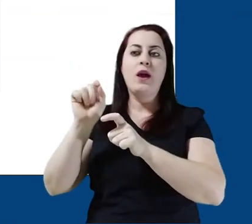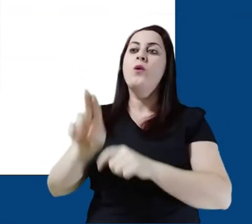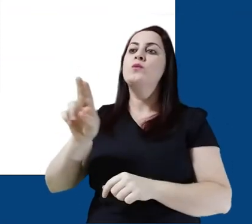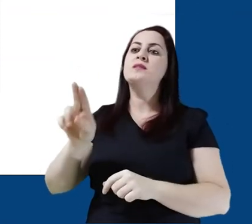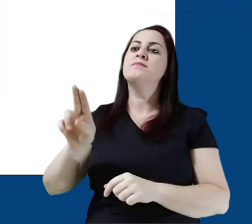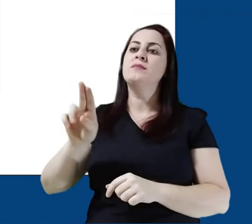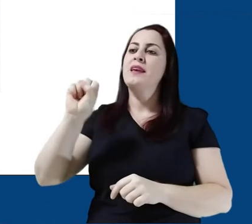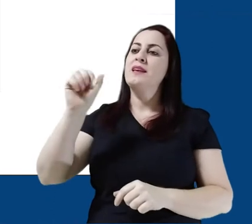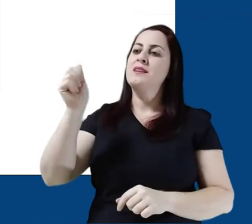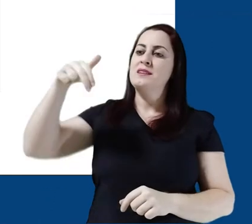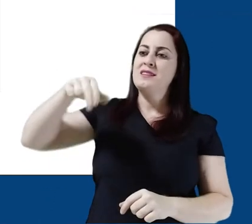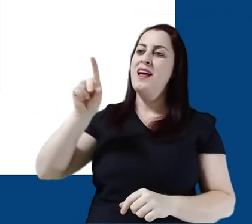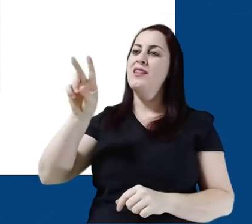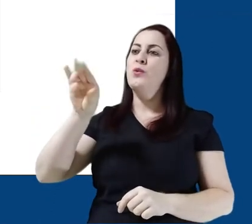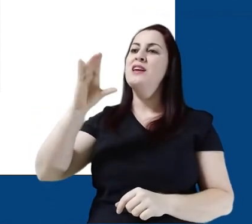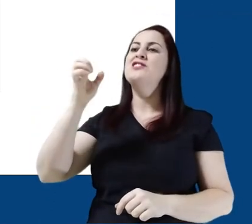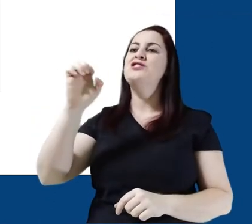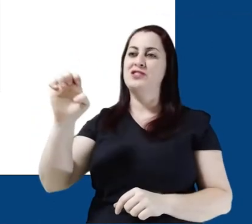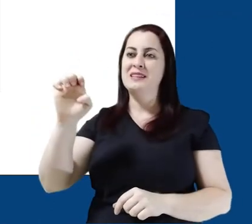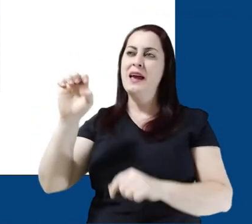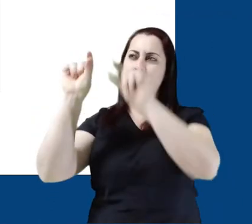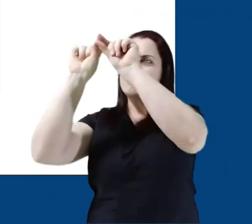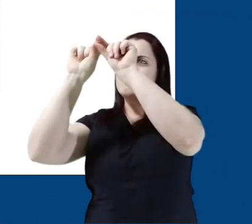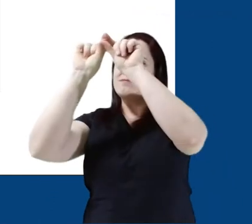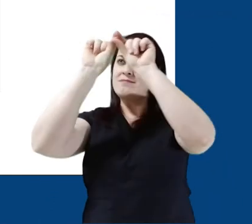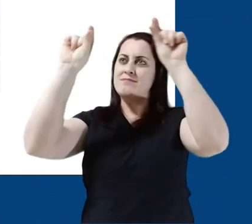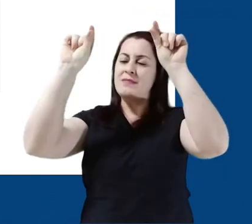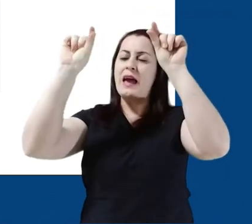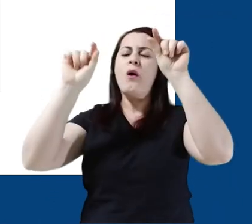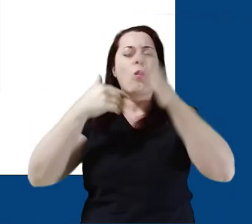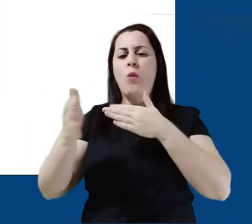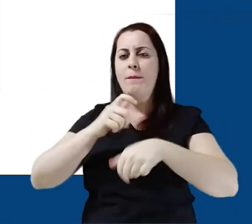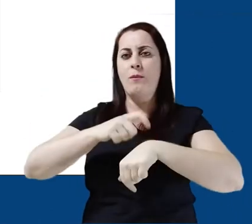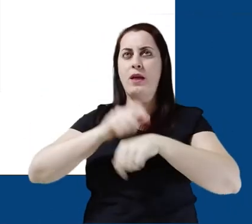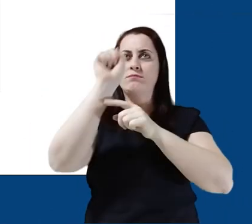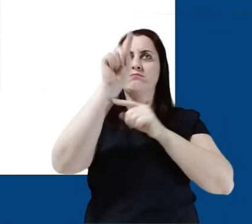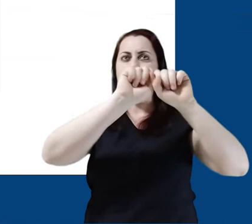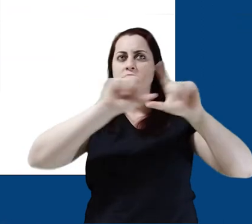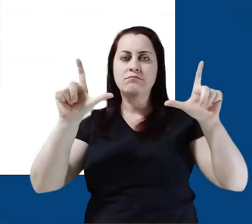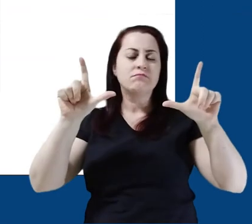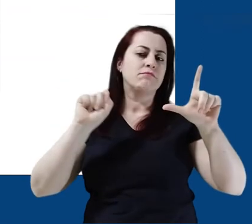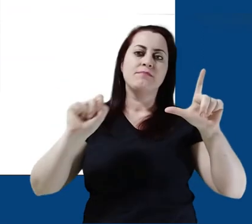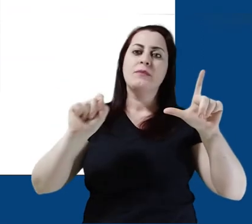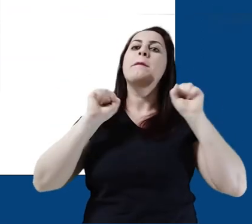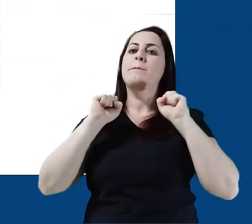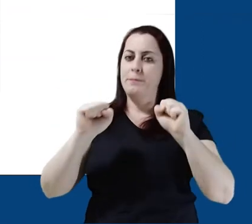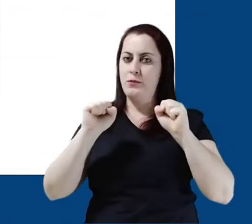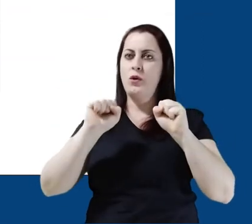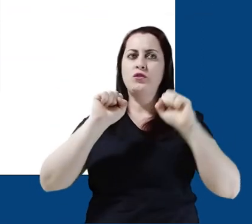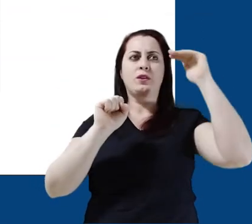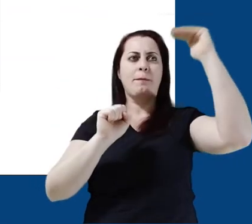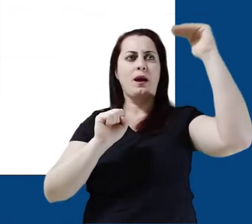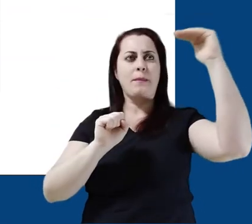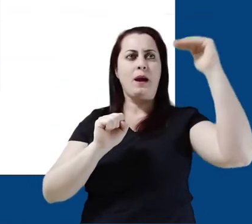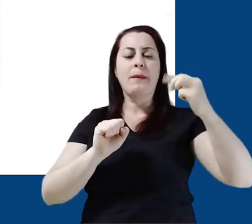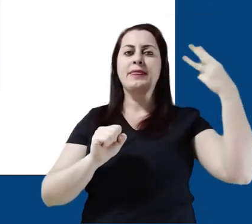utilizando o menu Sanduíche que você acessa clicando no ícone mais superior à esquerda, a qualquer momento da navegação. Depois de clicar, você pode ir até